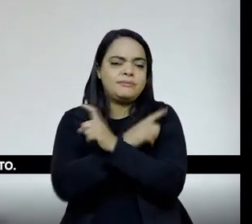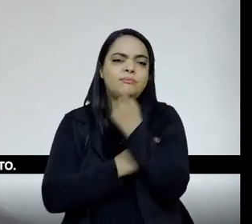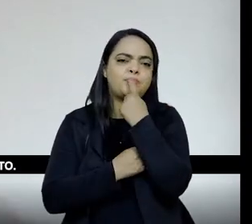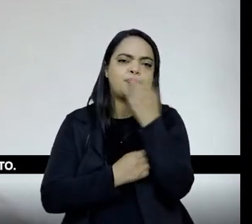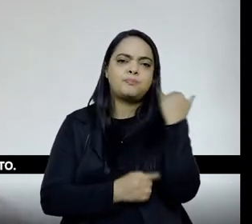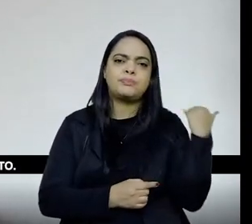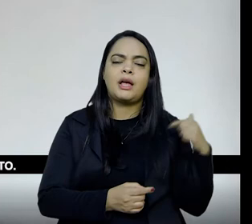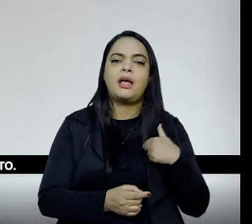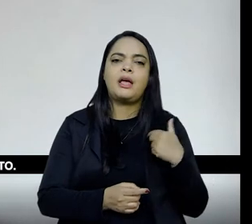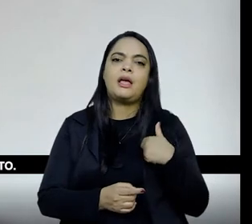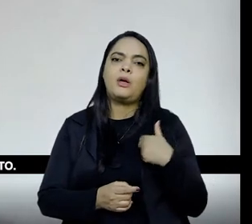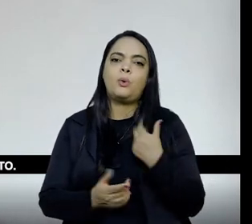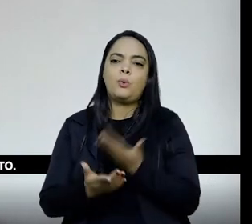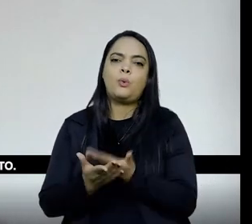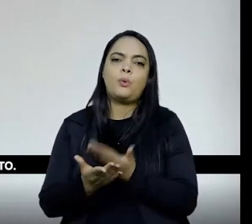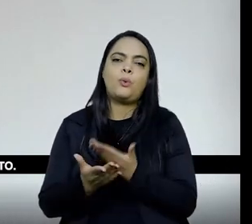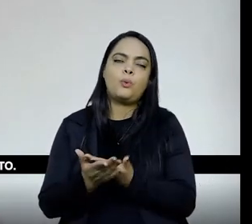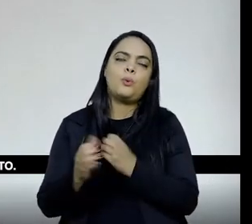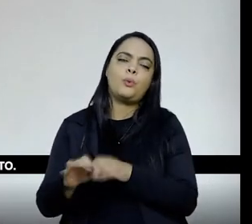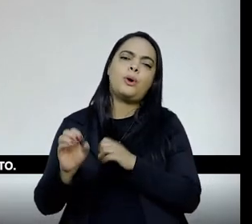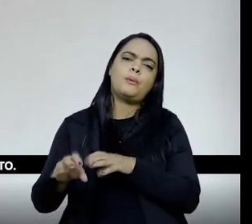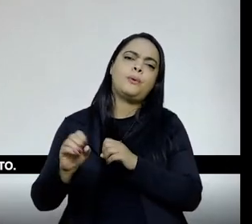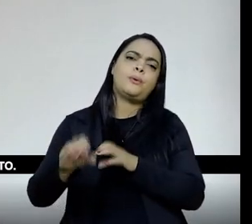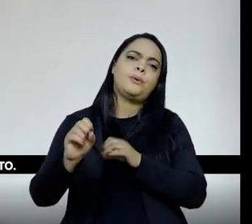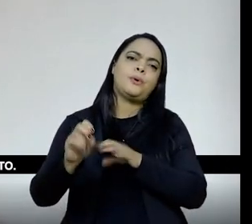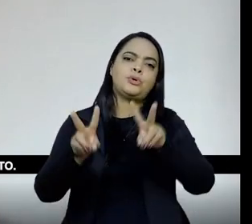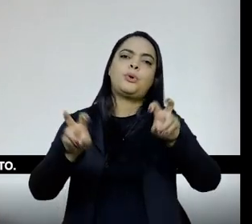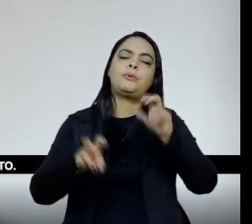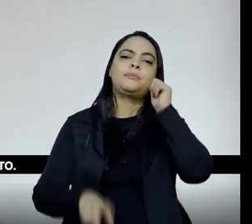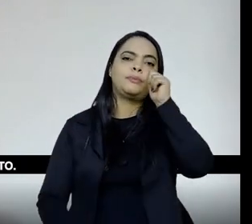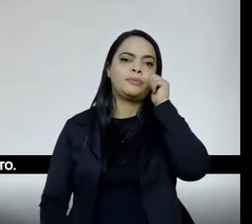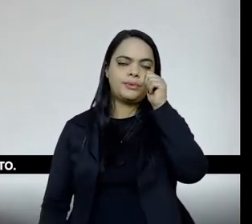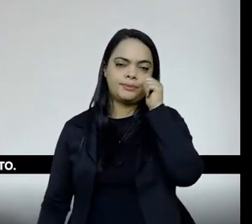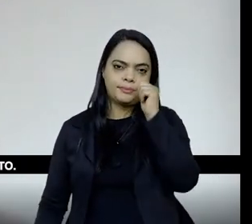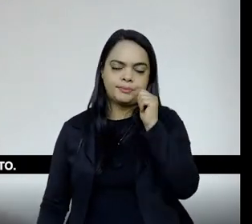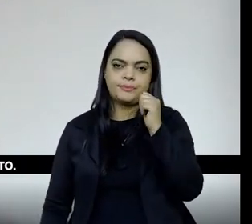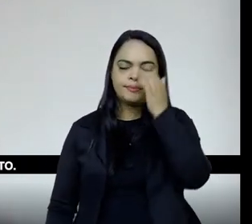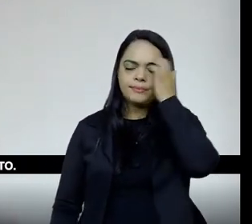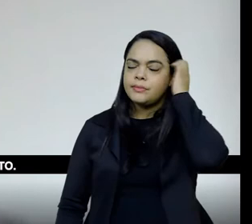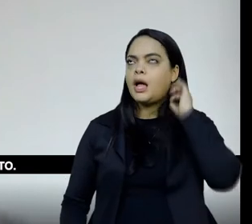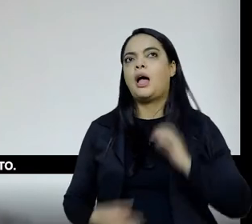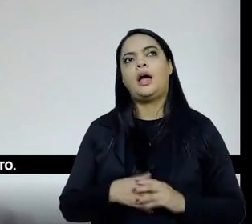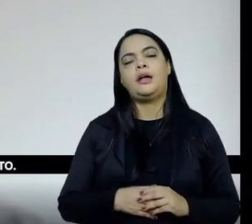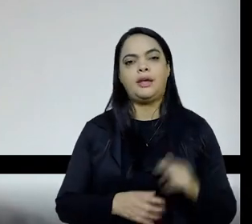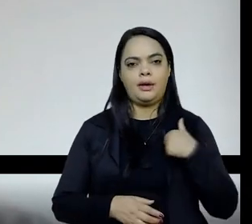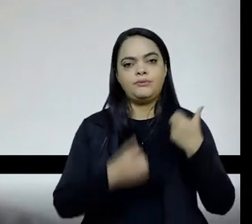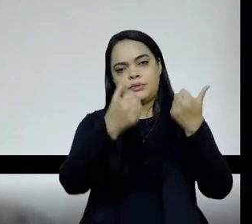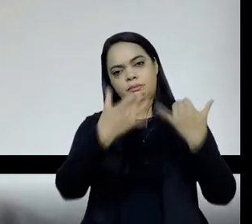eu estava dando uma aula e aí estava falando da questão das mulheres e tal, e aí fui falar do voto,